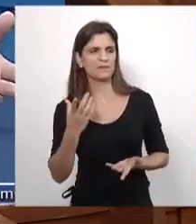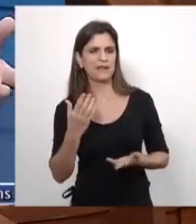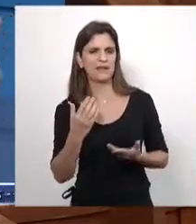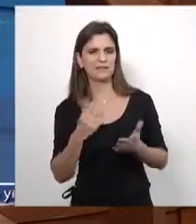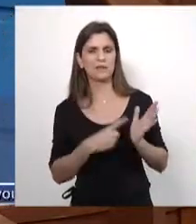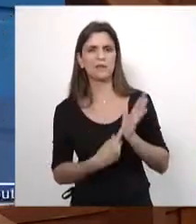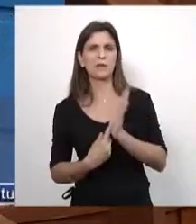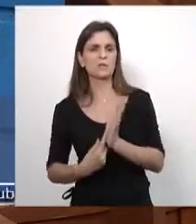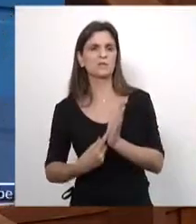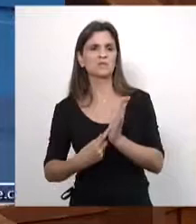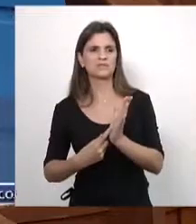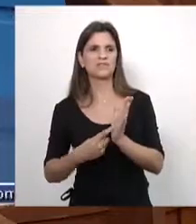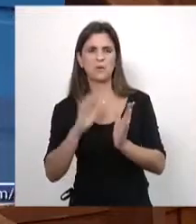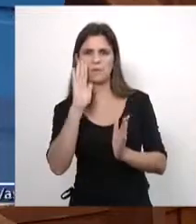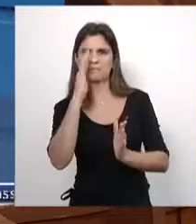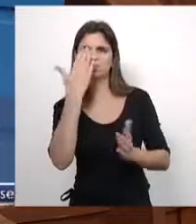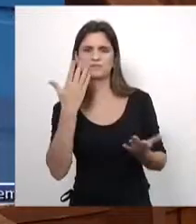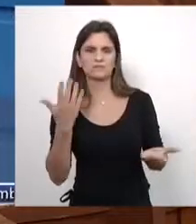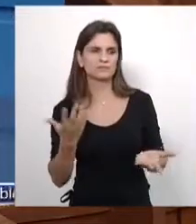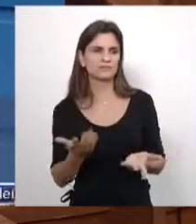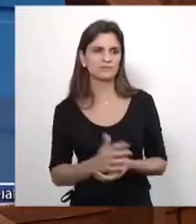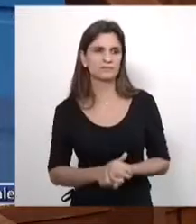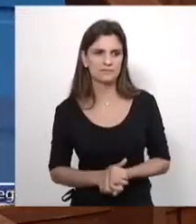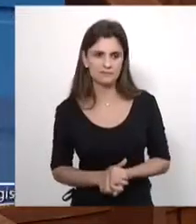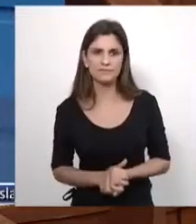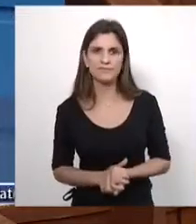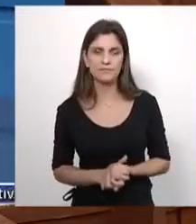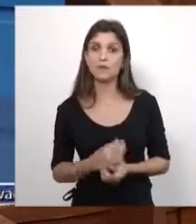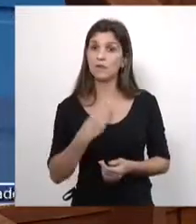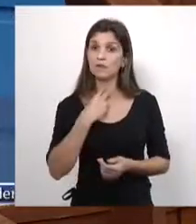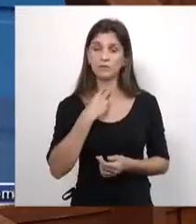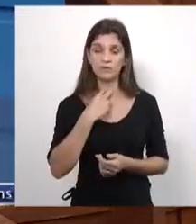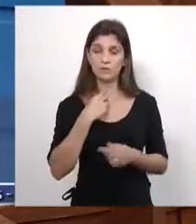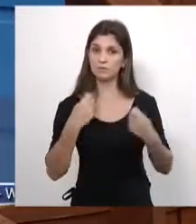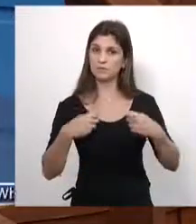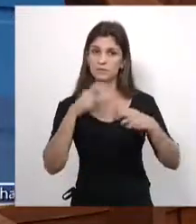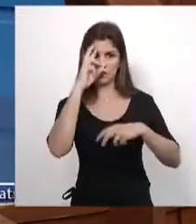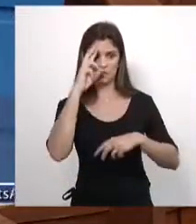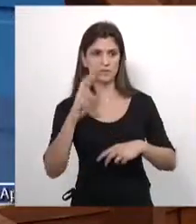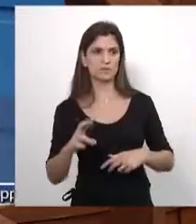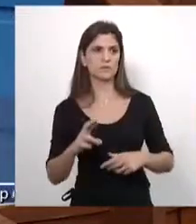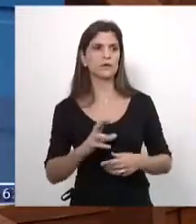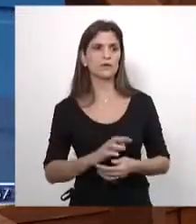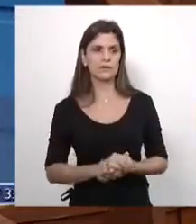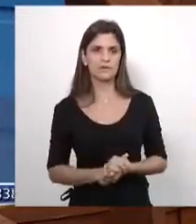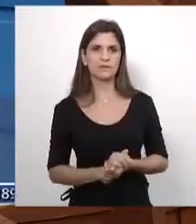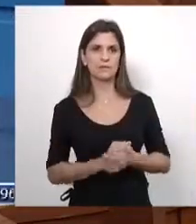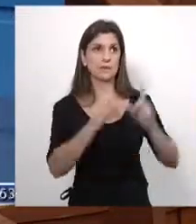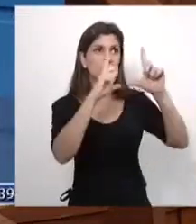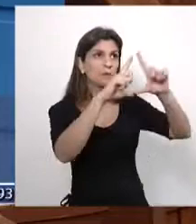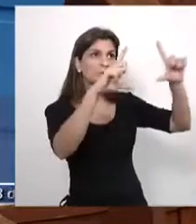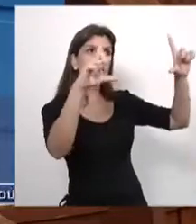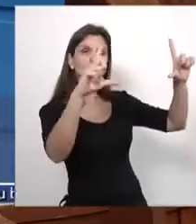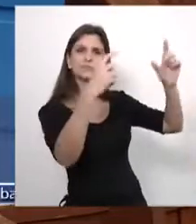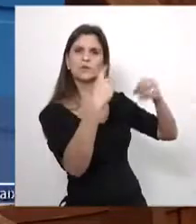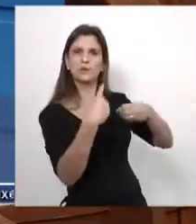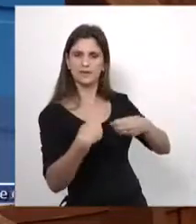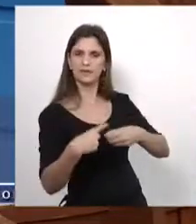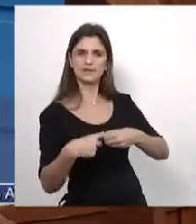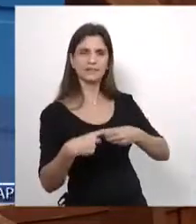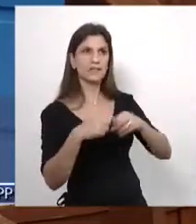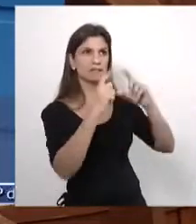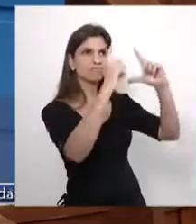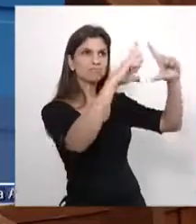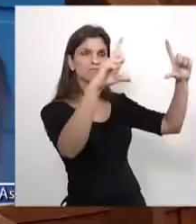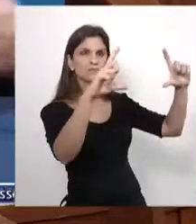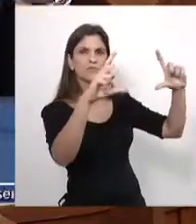gosto de ver dele, eu também não gosto de ver o meu, assim como a gente viu os outdoors colocados às vezes na cidade, os painéis